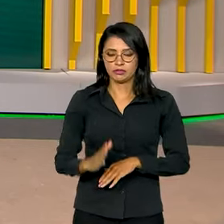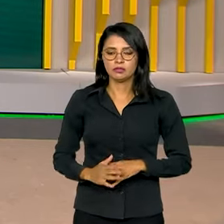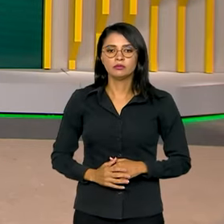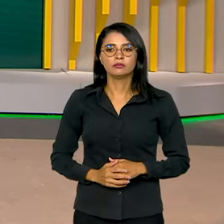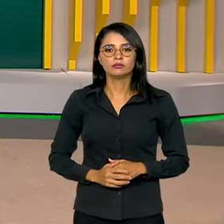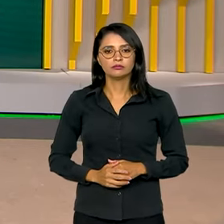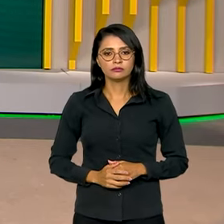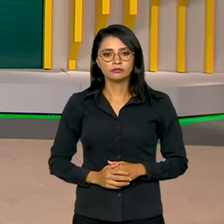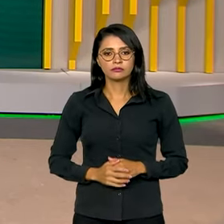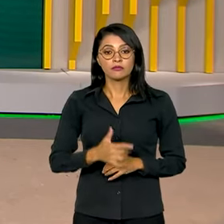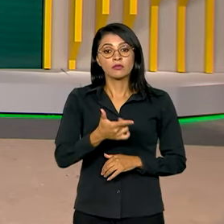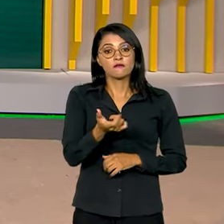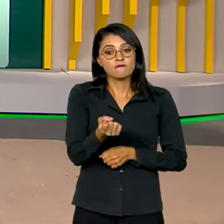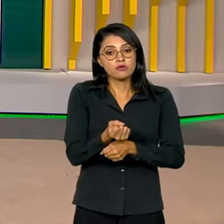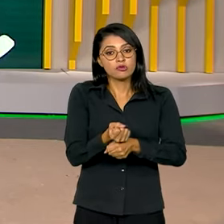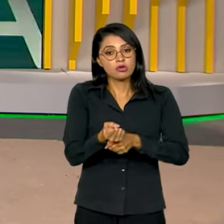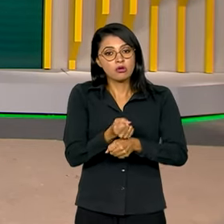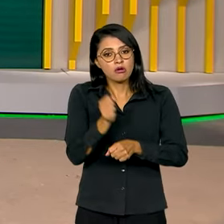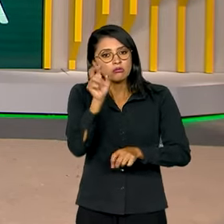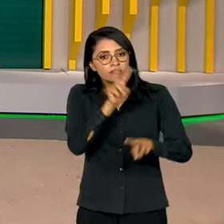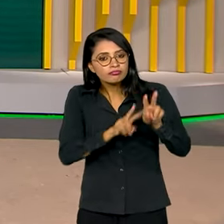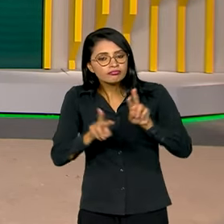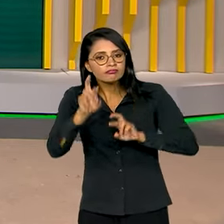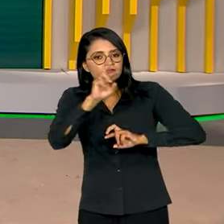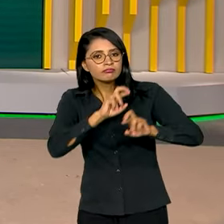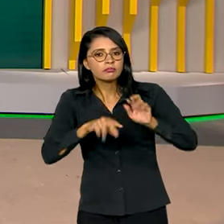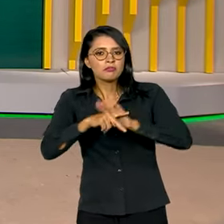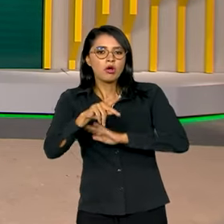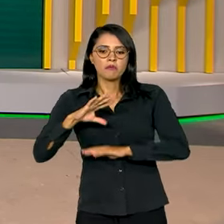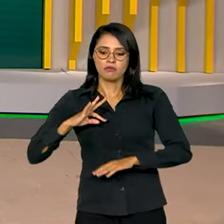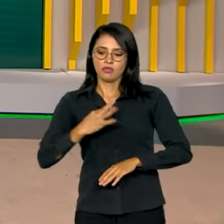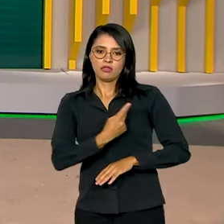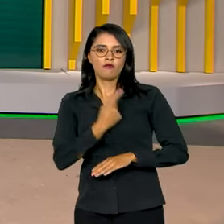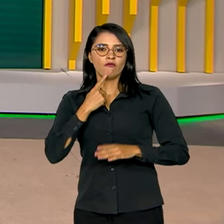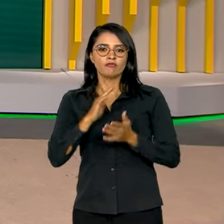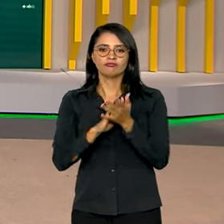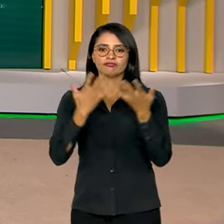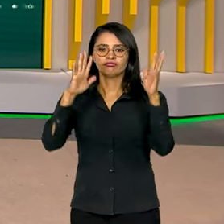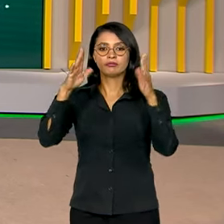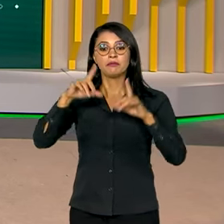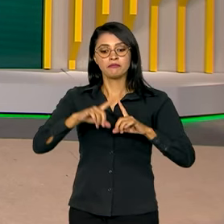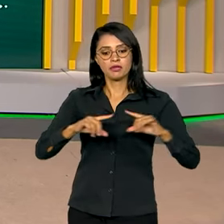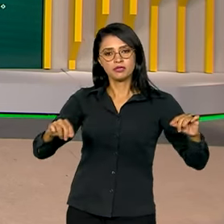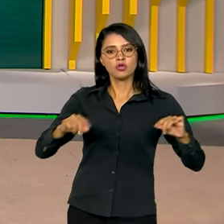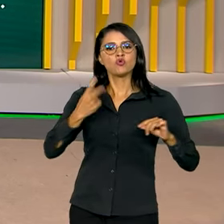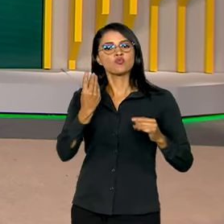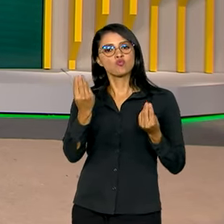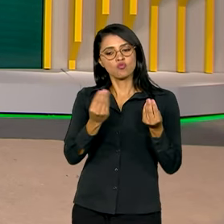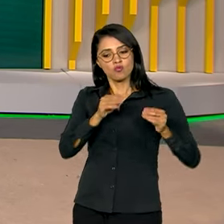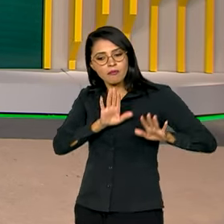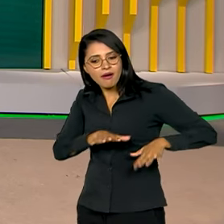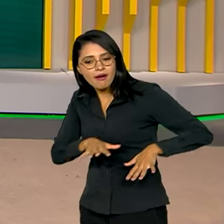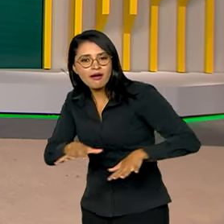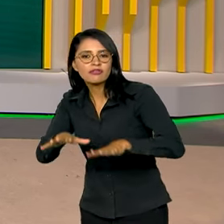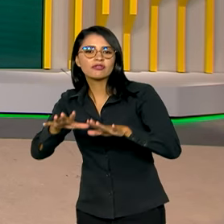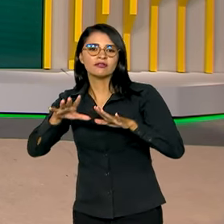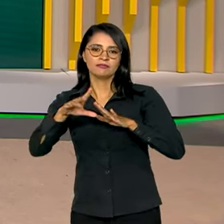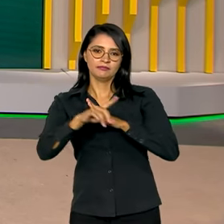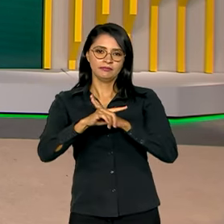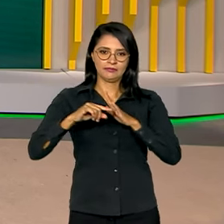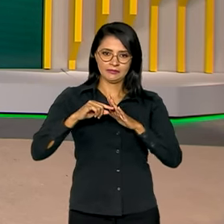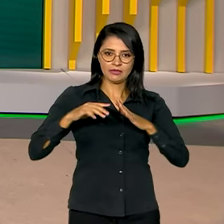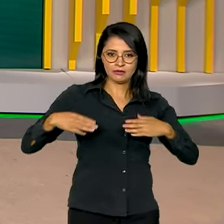Os 20 anos da visibilidade trans foram celebrados em Brasília com uma marcha na esplanada dos ministérios.